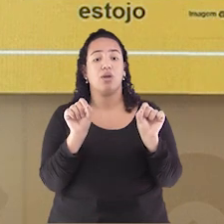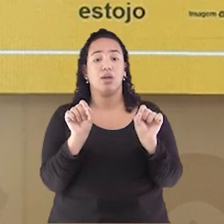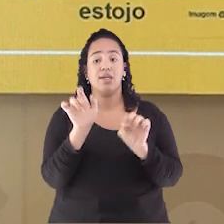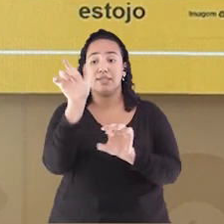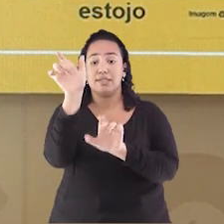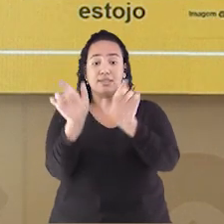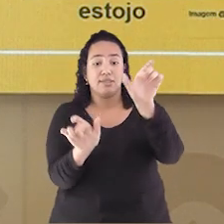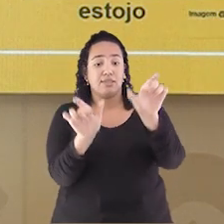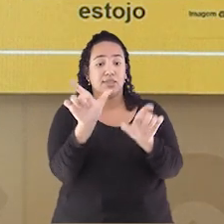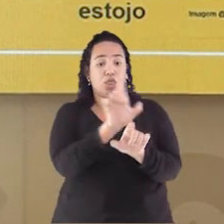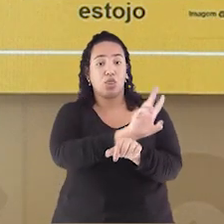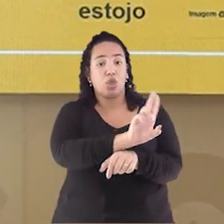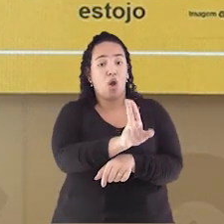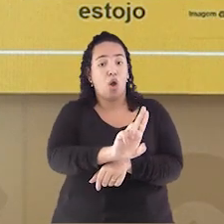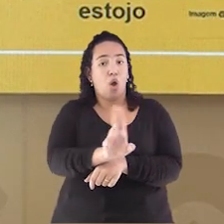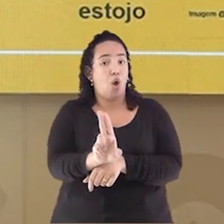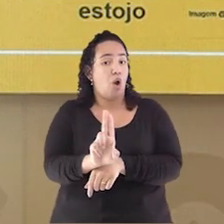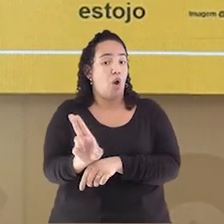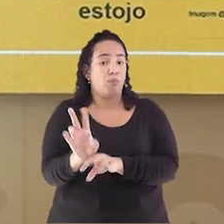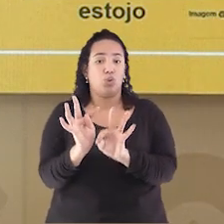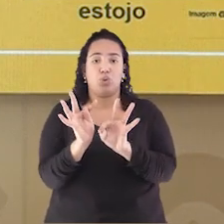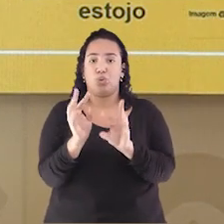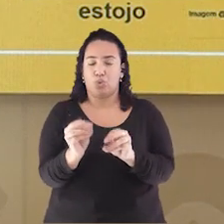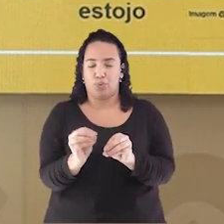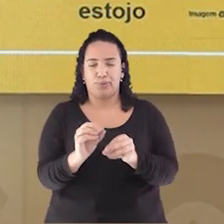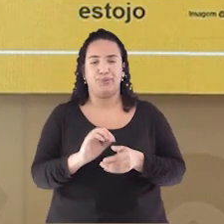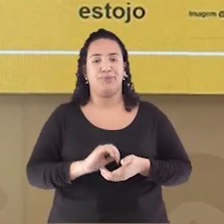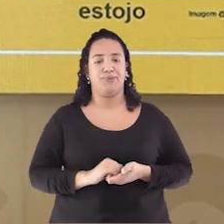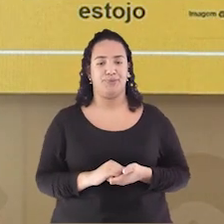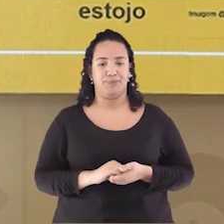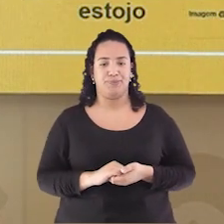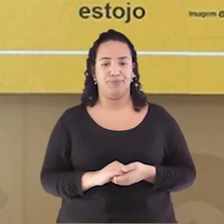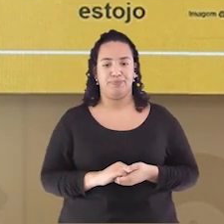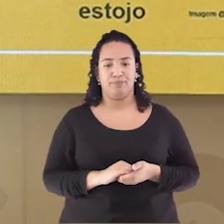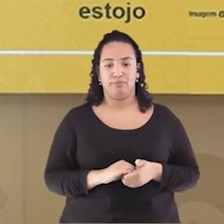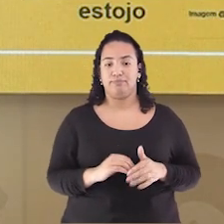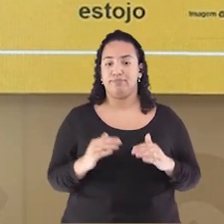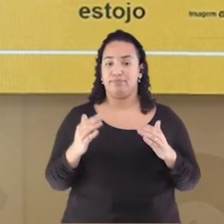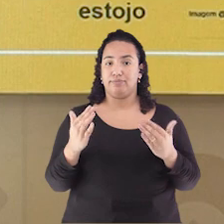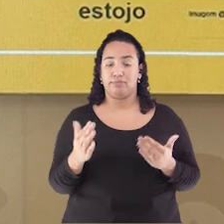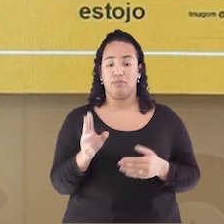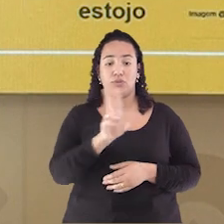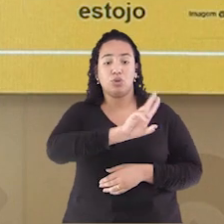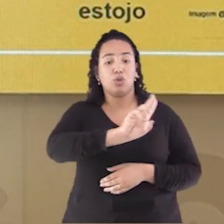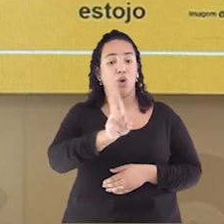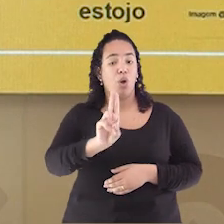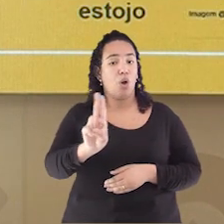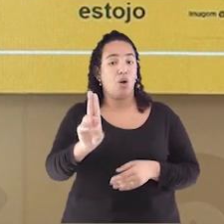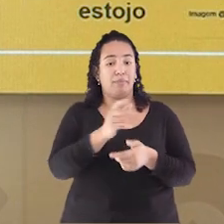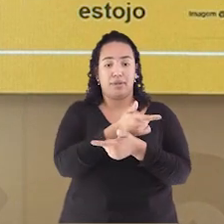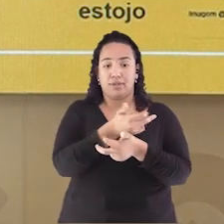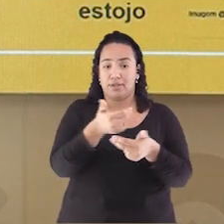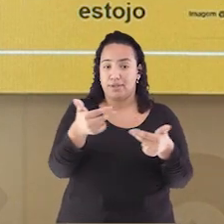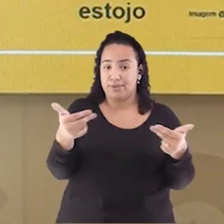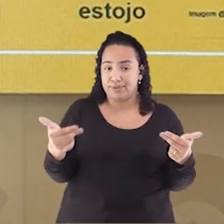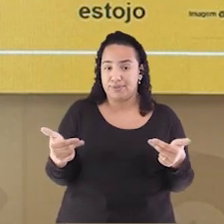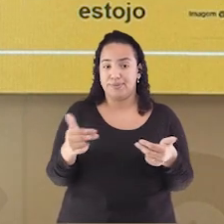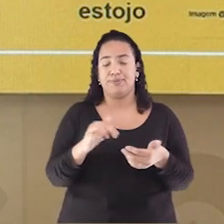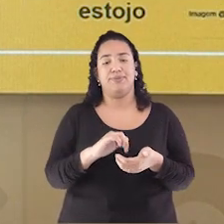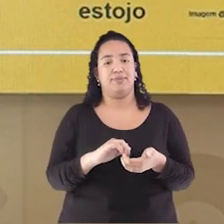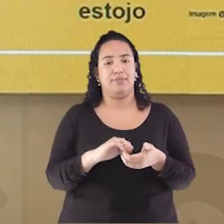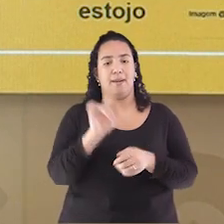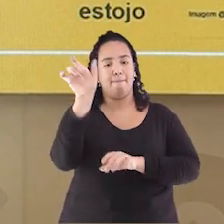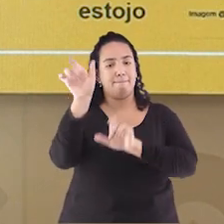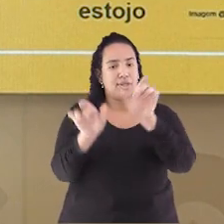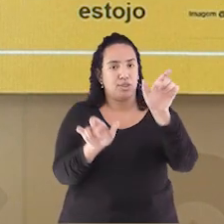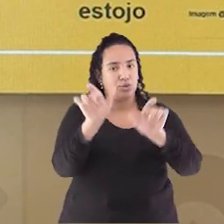Nomeia A todos os seres A Isto é Dar nome As coisas Aos seres